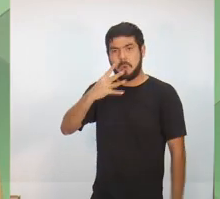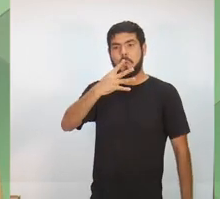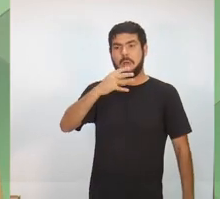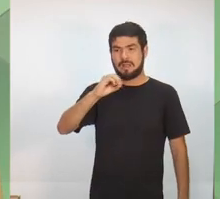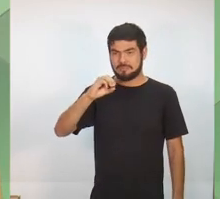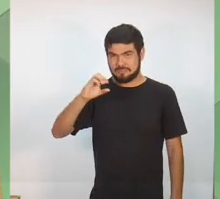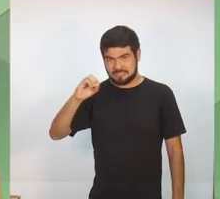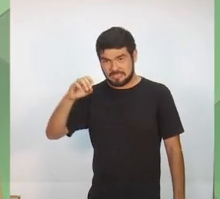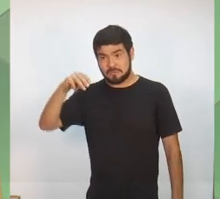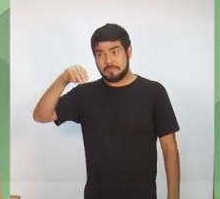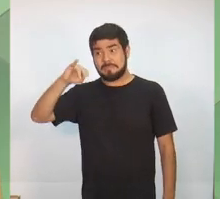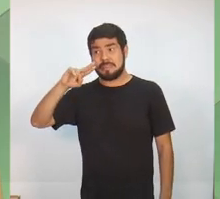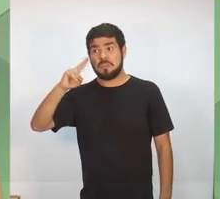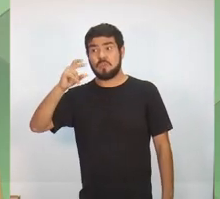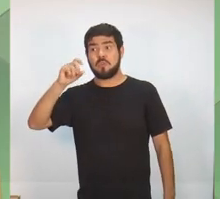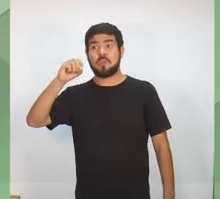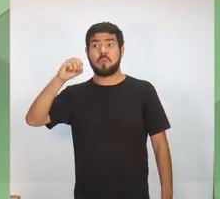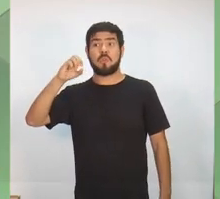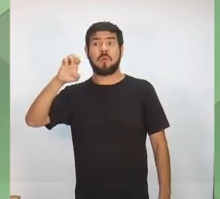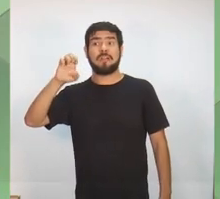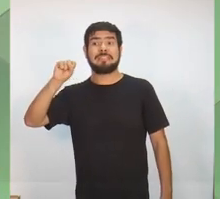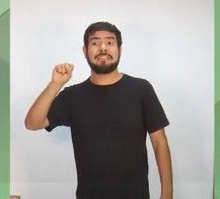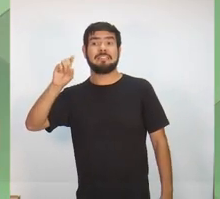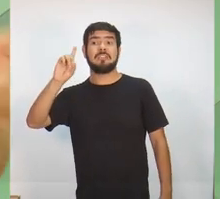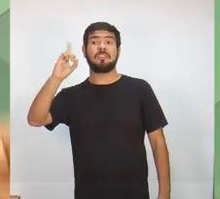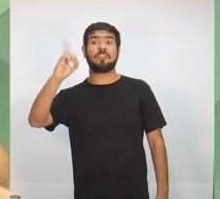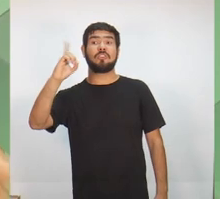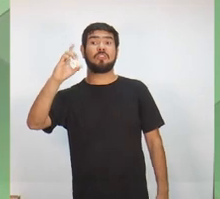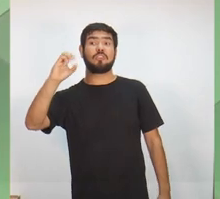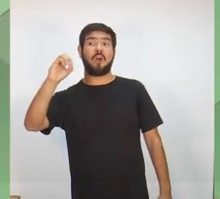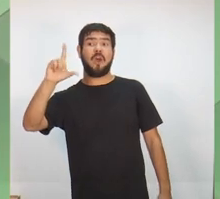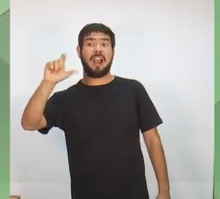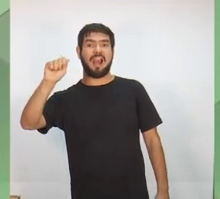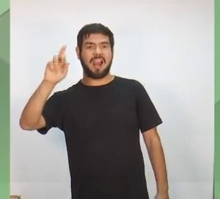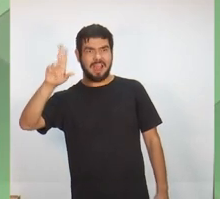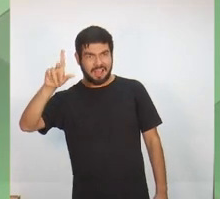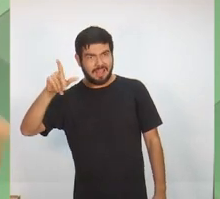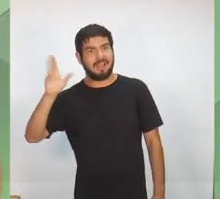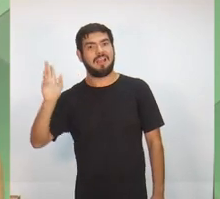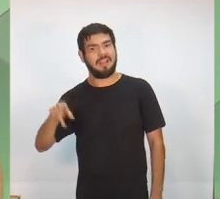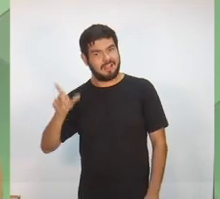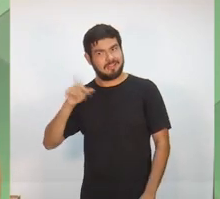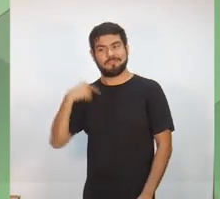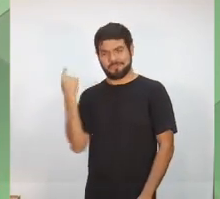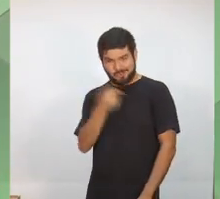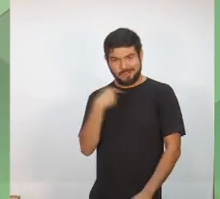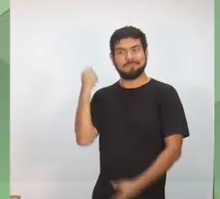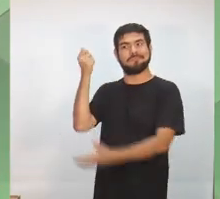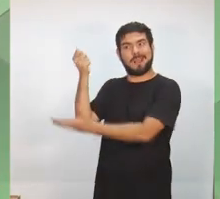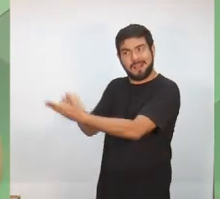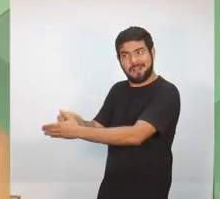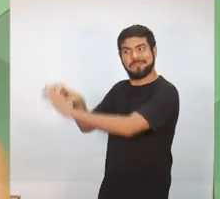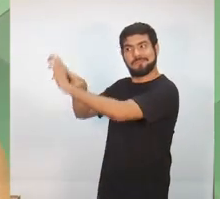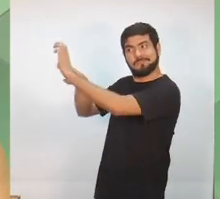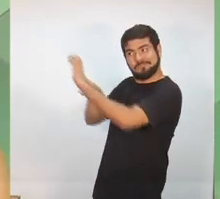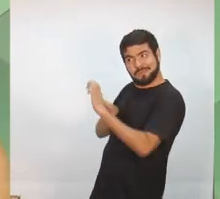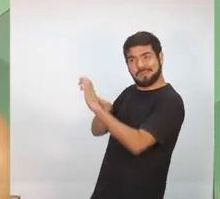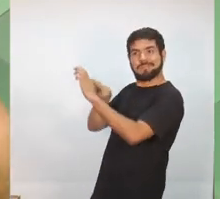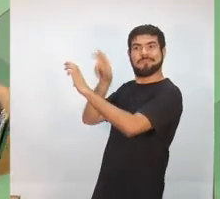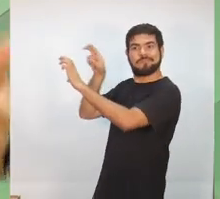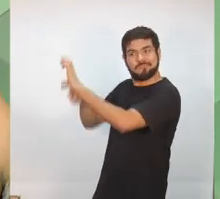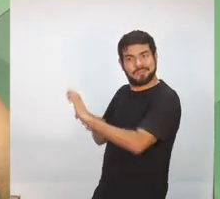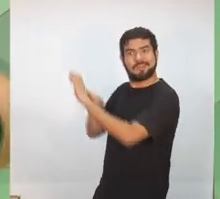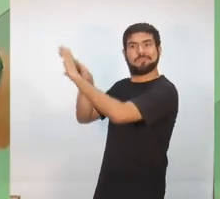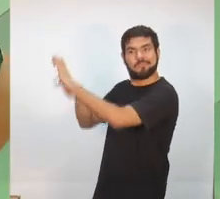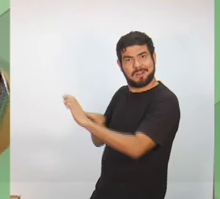milhões de dólares. Esse é o valor que nós pagamos ainda por esses empréstimos que foram feitos. O candidato sabe disso.